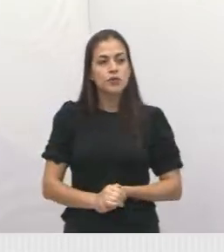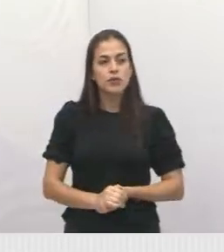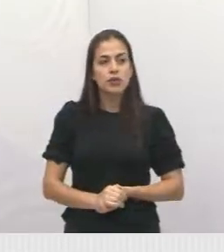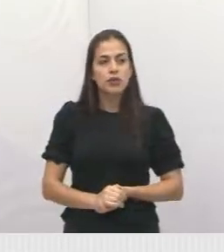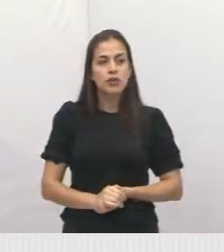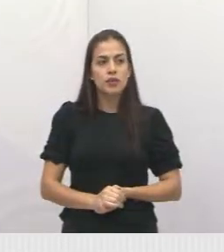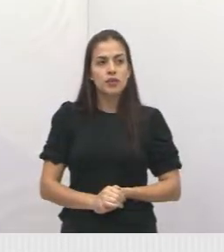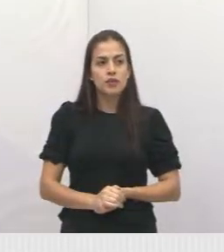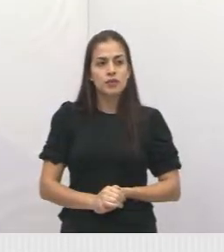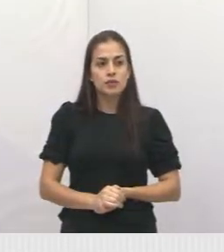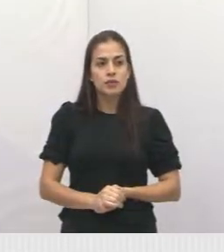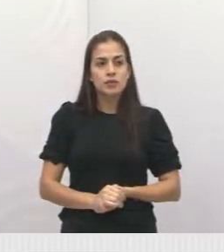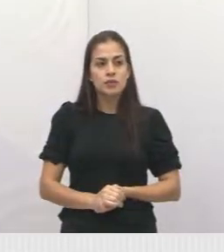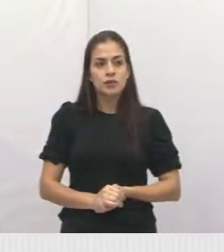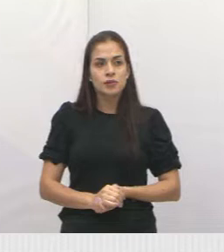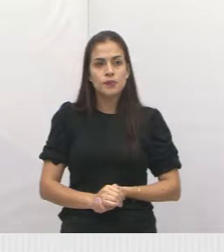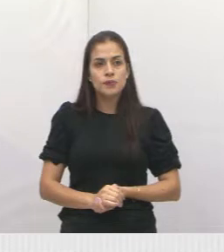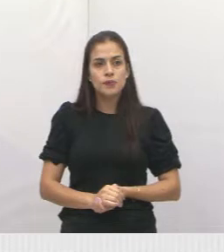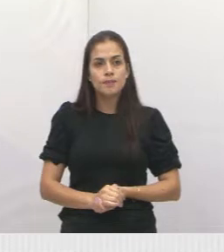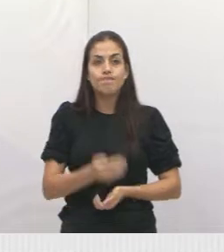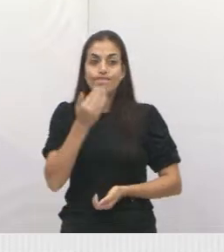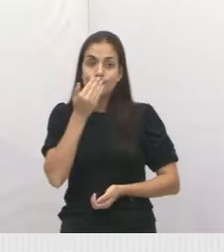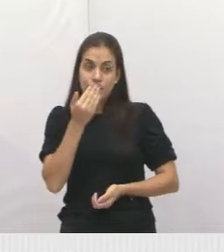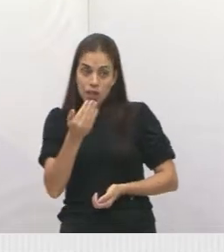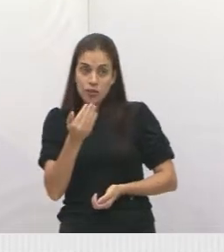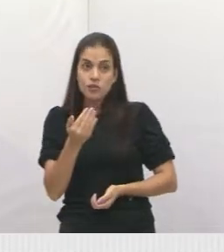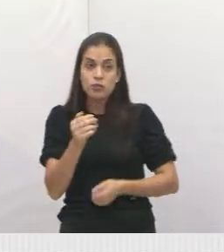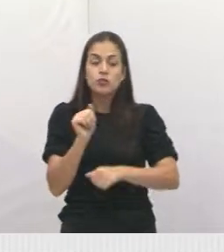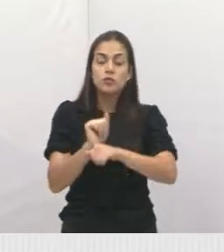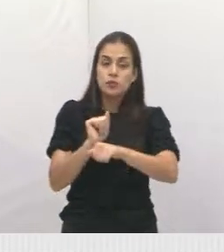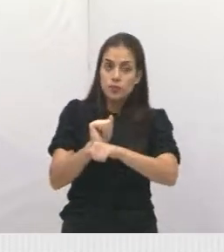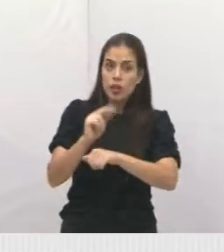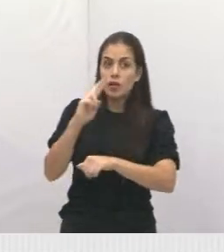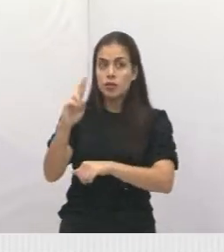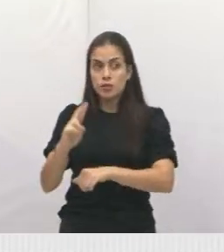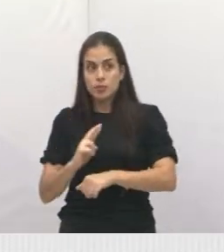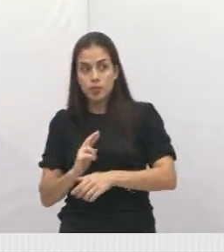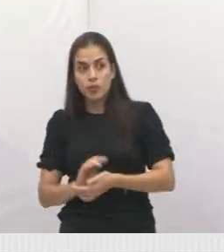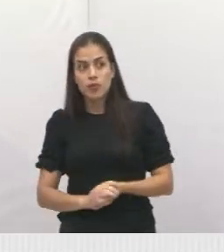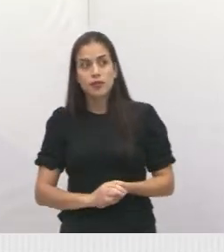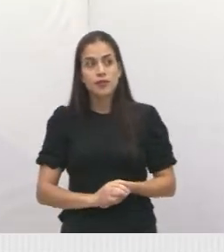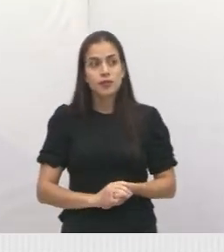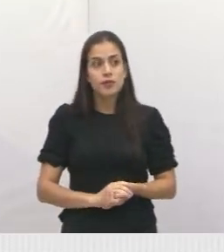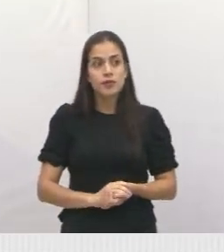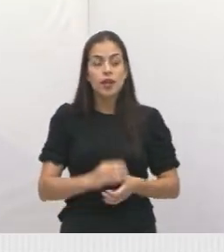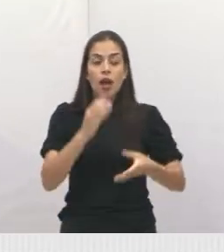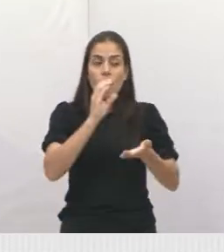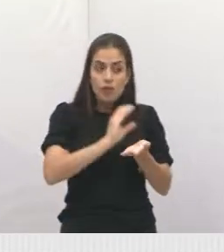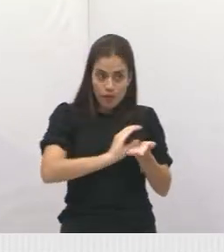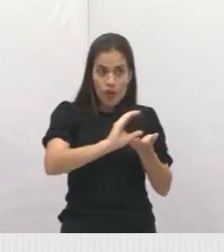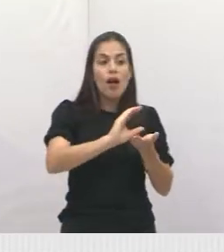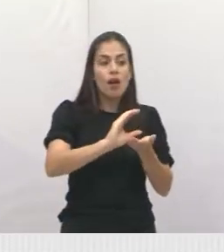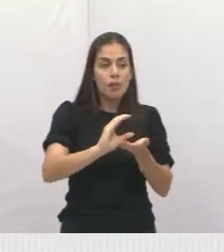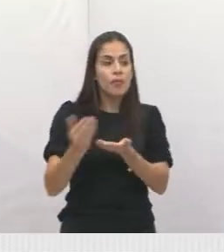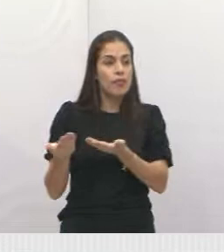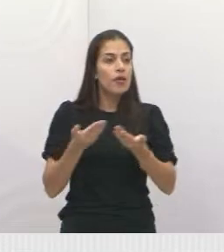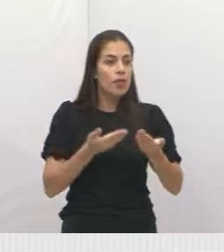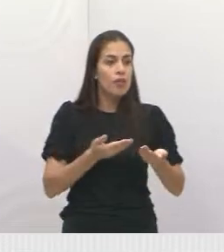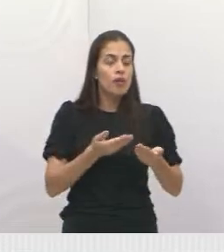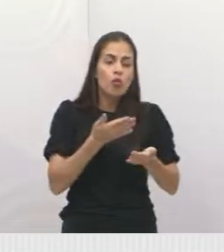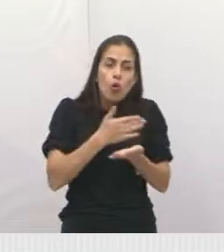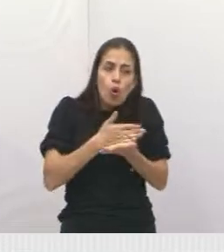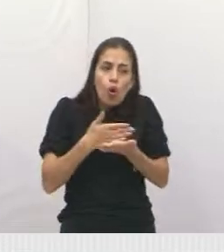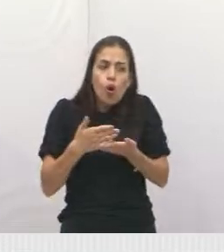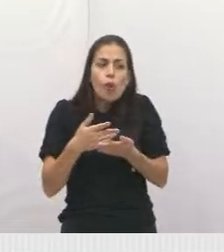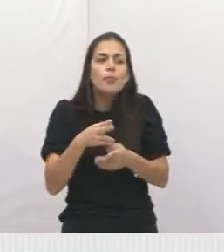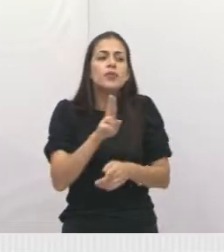Mais um pedido. Vamos aguardar a resposta. Verba veio para cuidar das estradas não pavimentadas. Agora esperar e começar